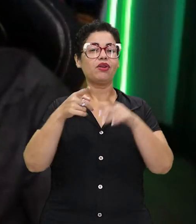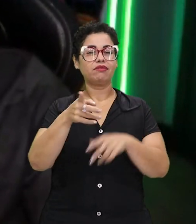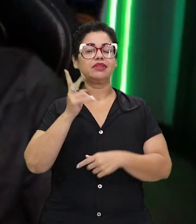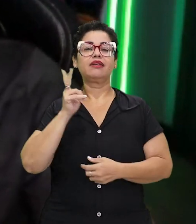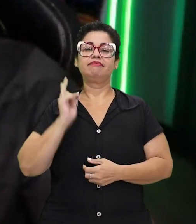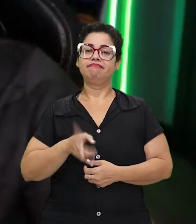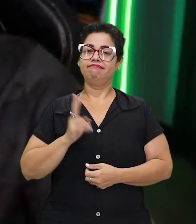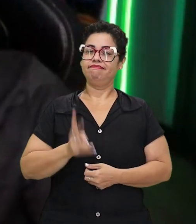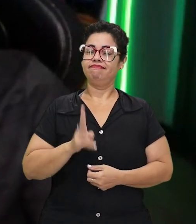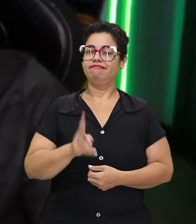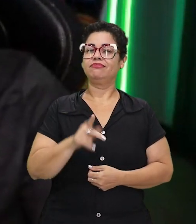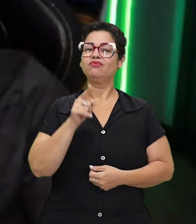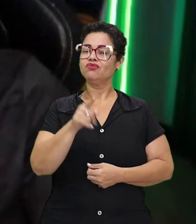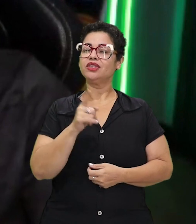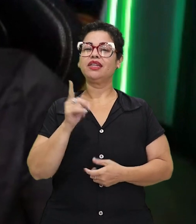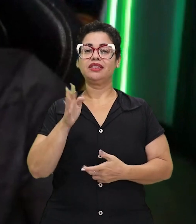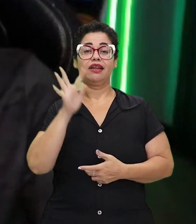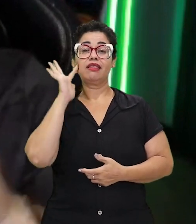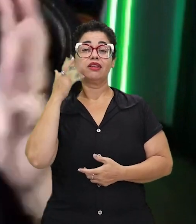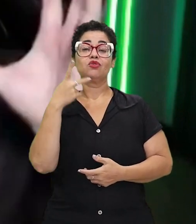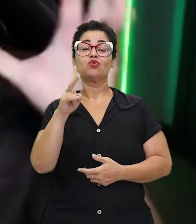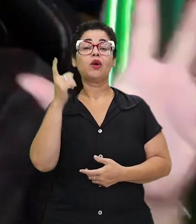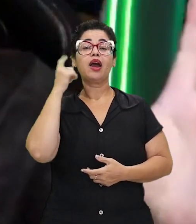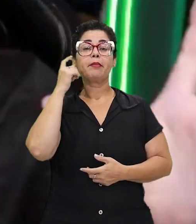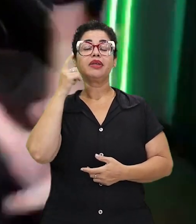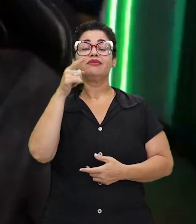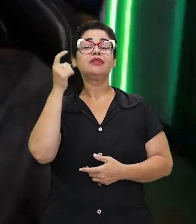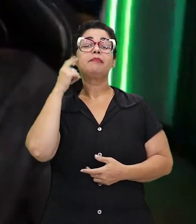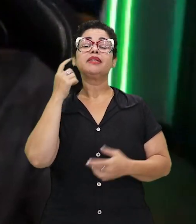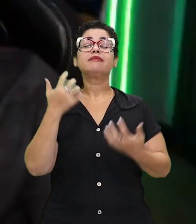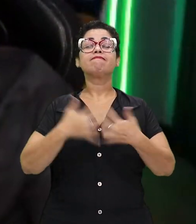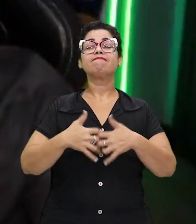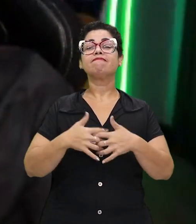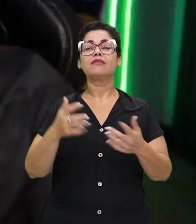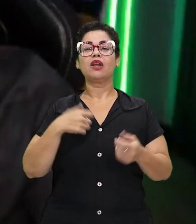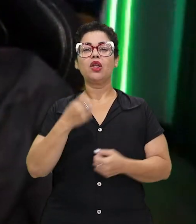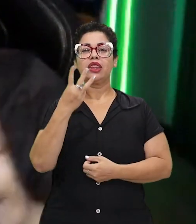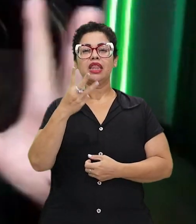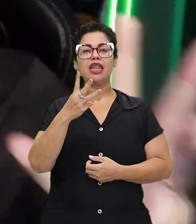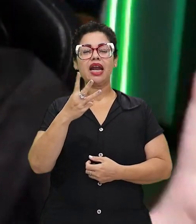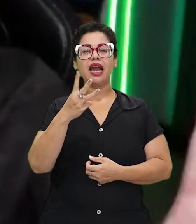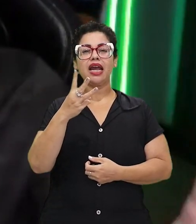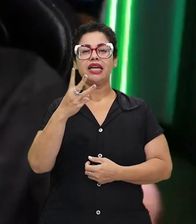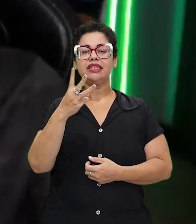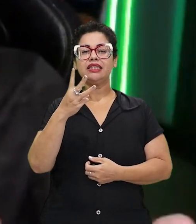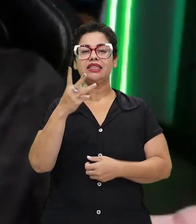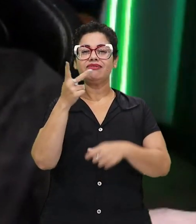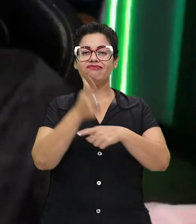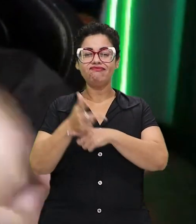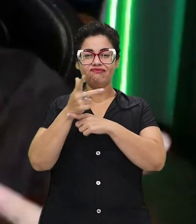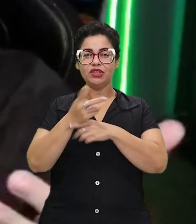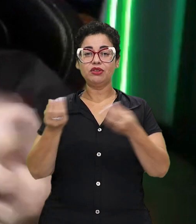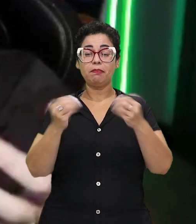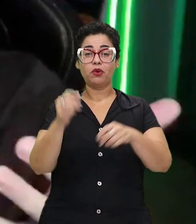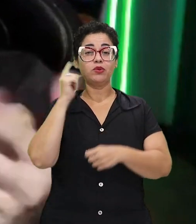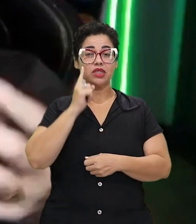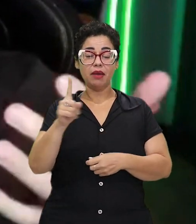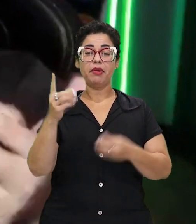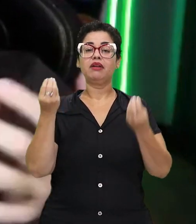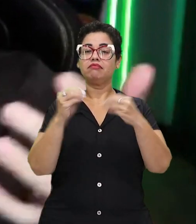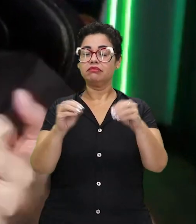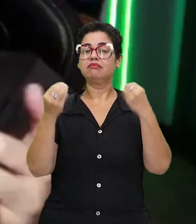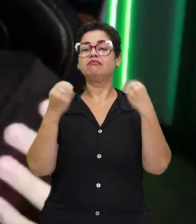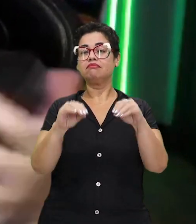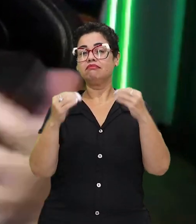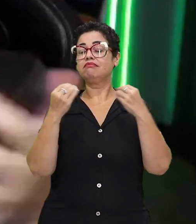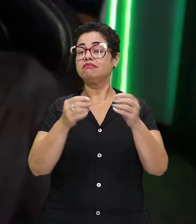é a constância. Então, você vai decidir na sua cabeça. Olha, eu vou ter três vídeos por semana. Três vídeos por semana, você tem que